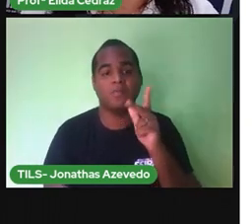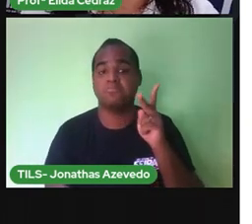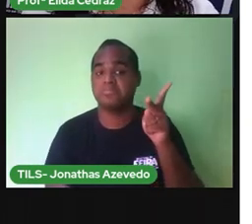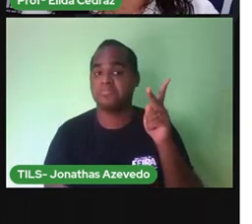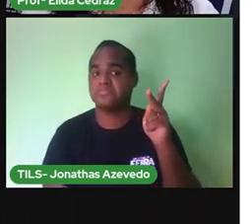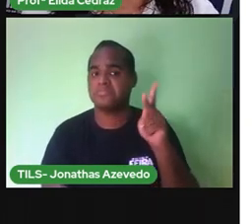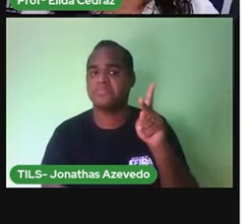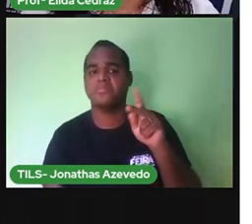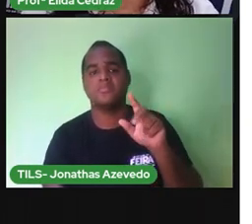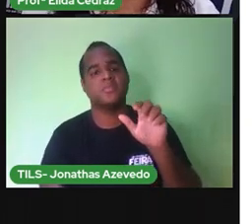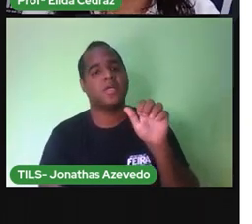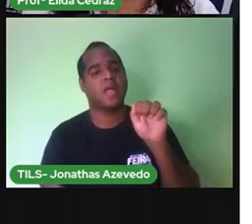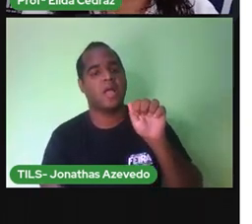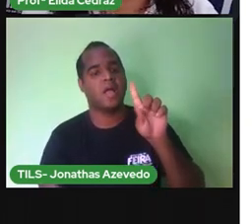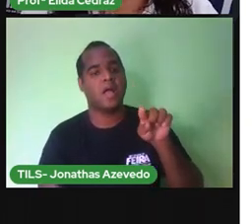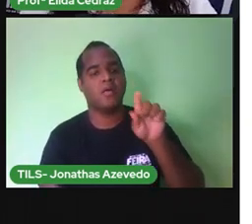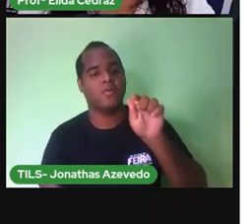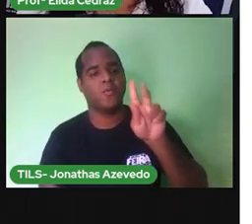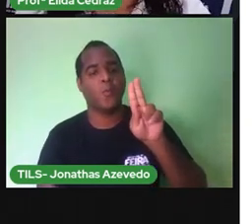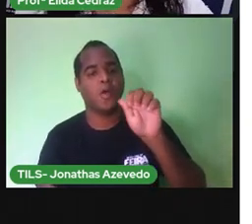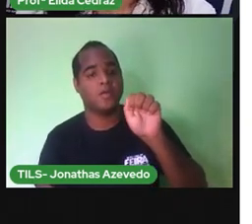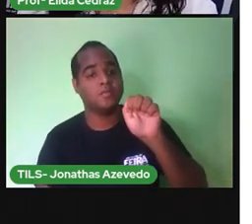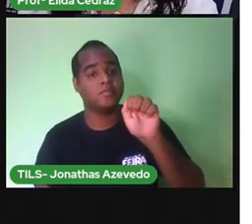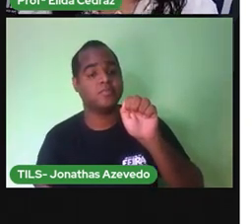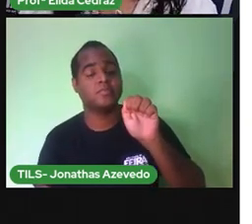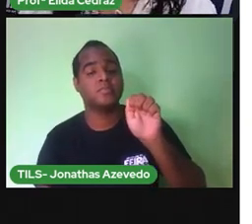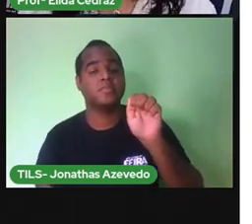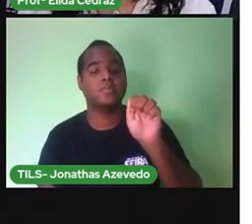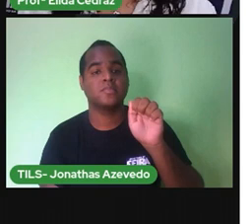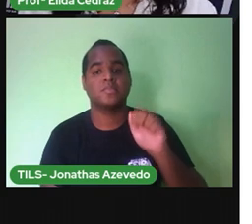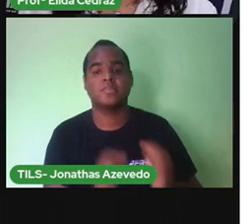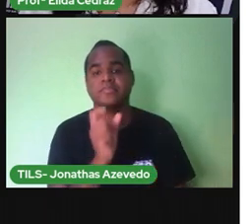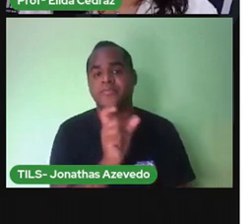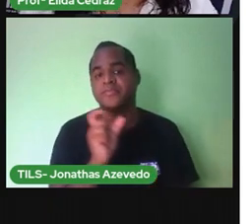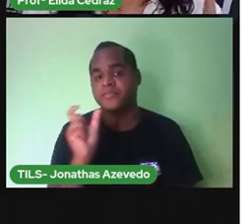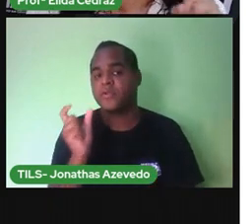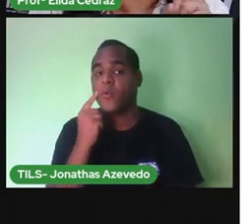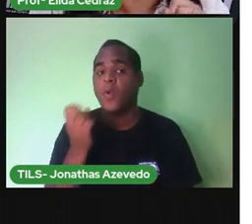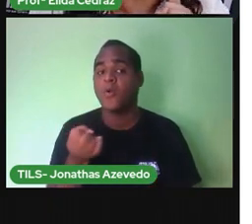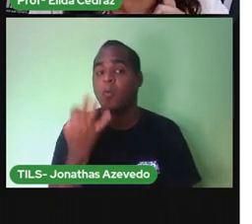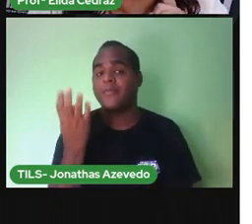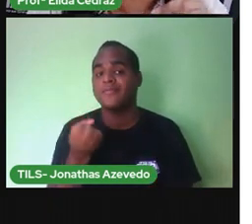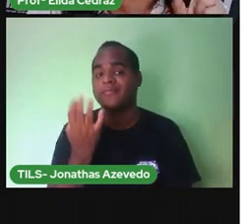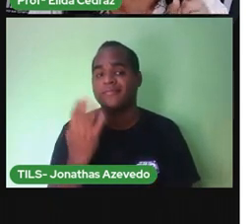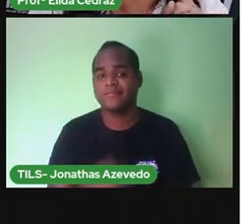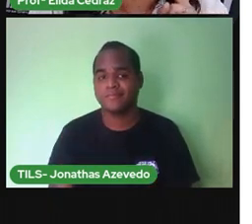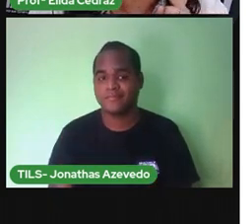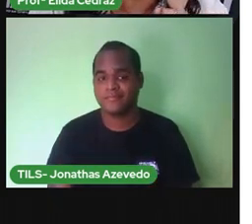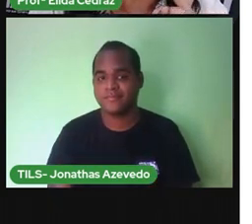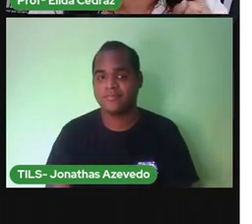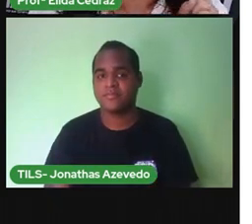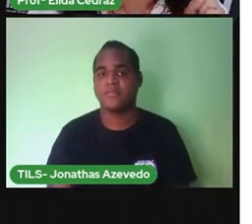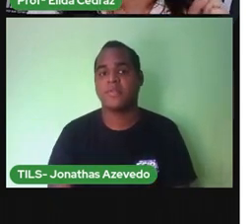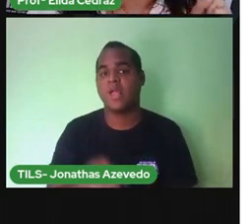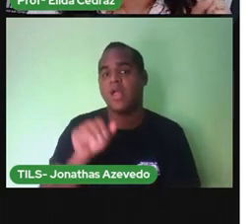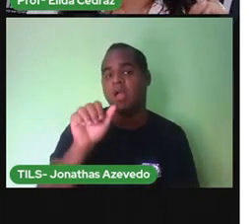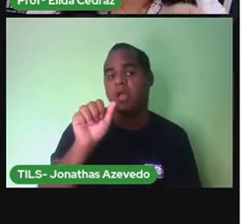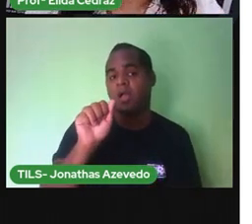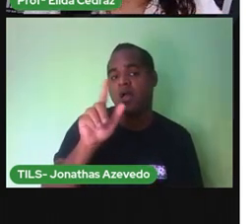Água Quantos quadradinhos Eu terei que pintar? Água